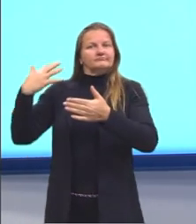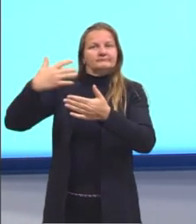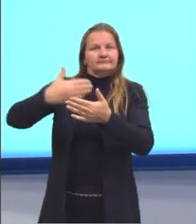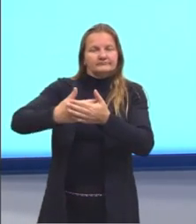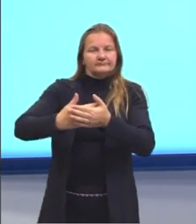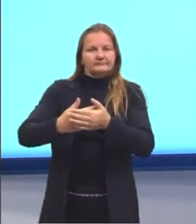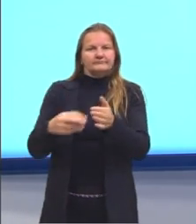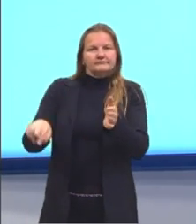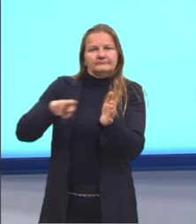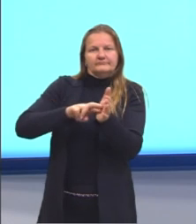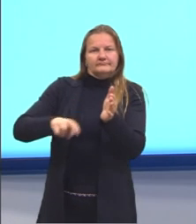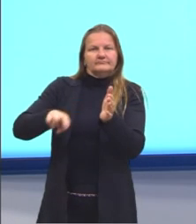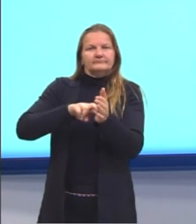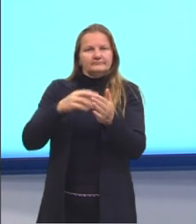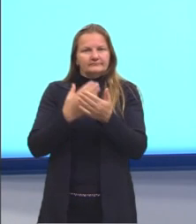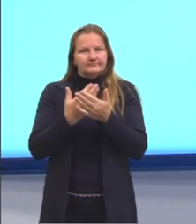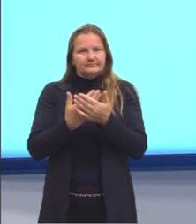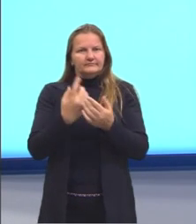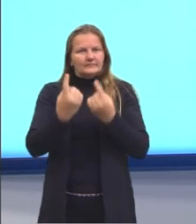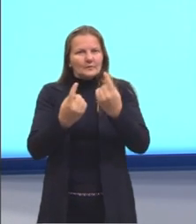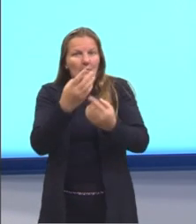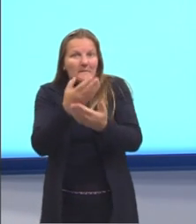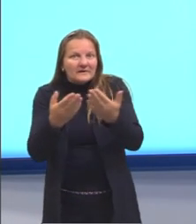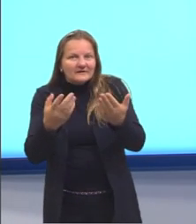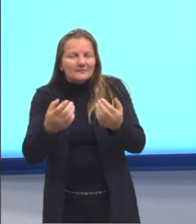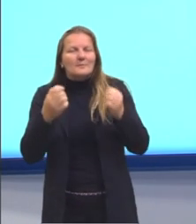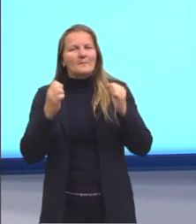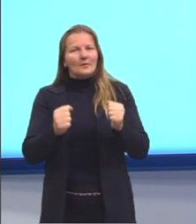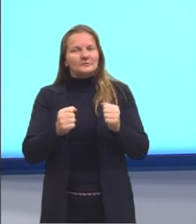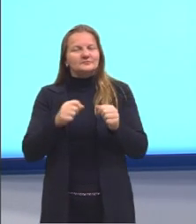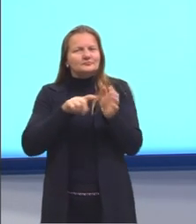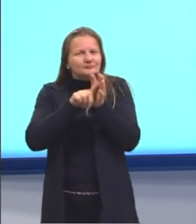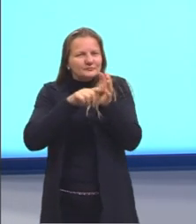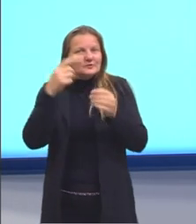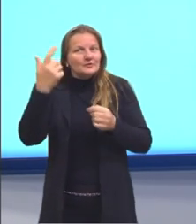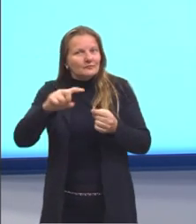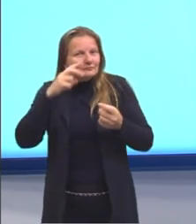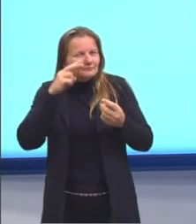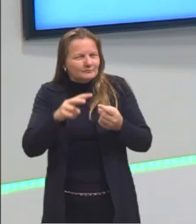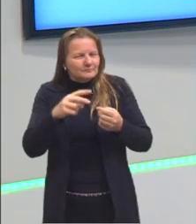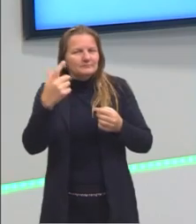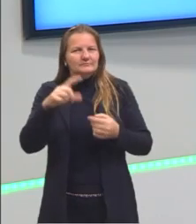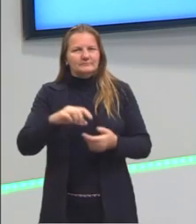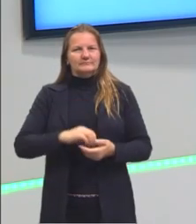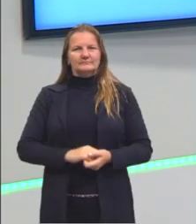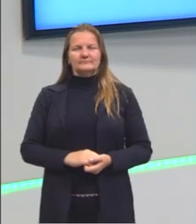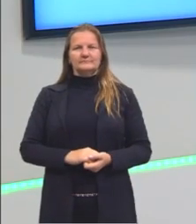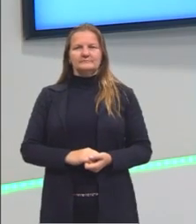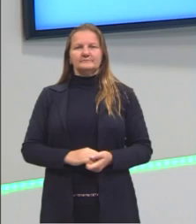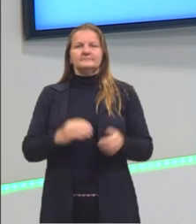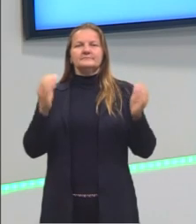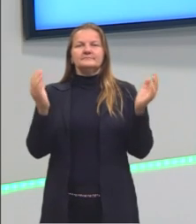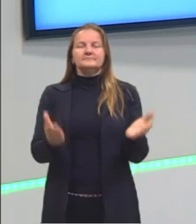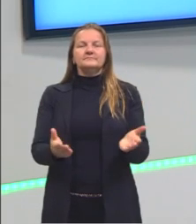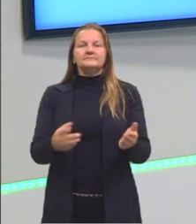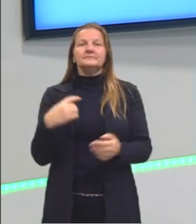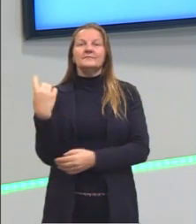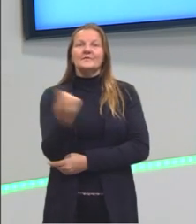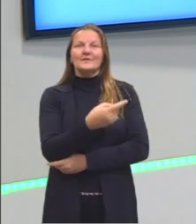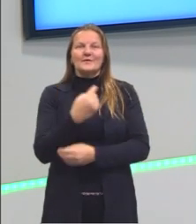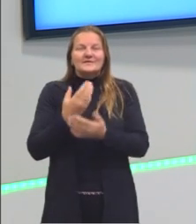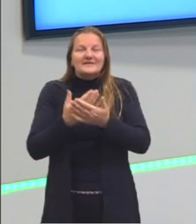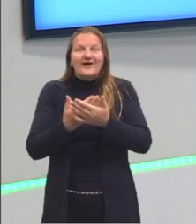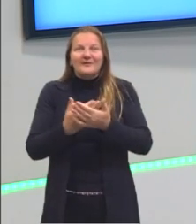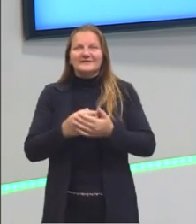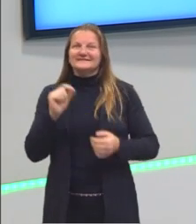retomar então alguma aula que vocês perderam ou até assistir novamente. Então hoje nós vamos para mais